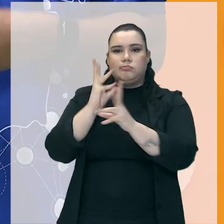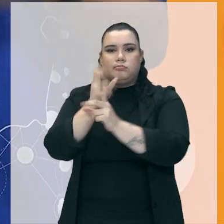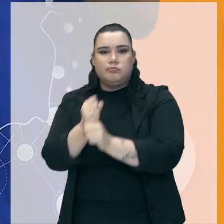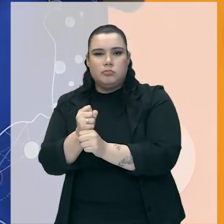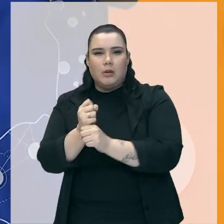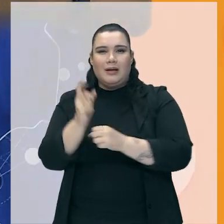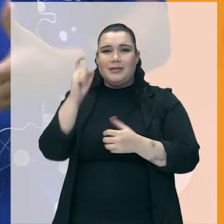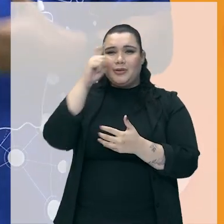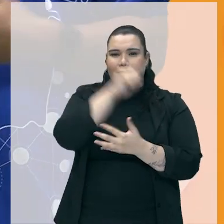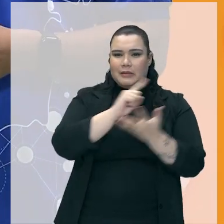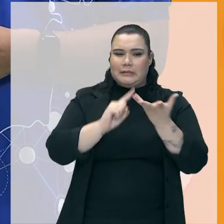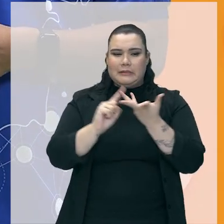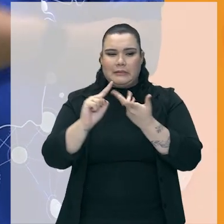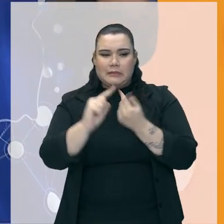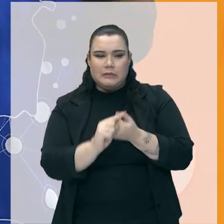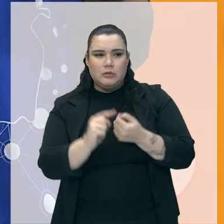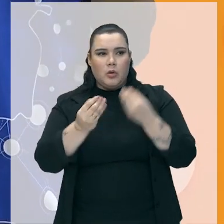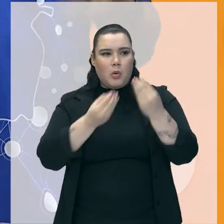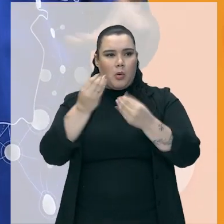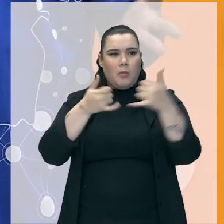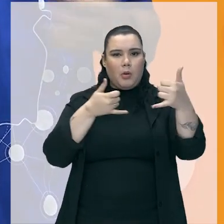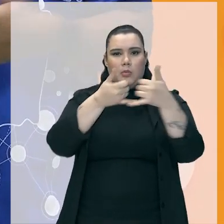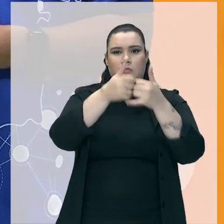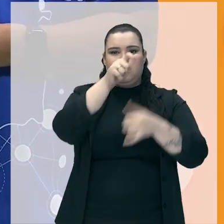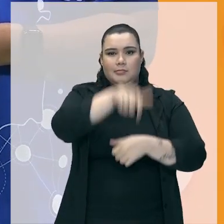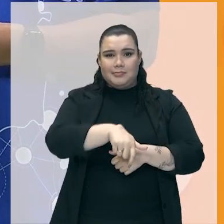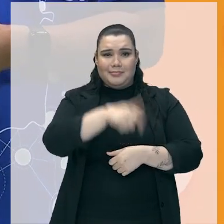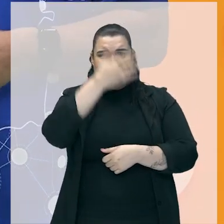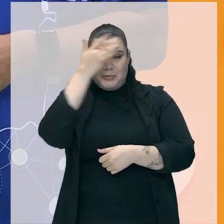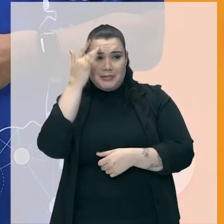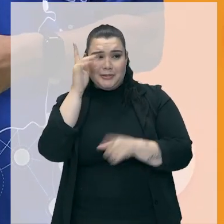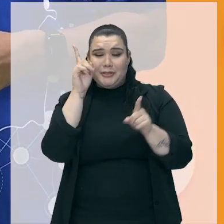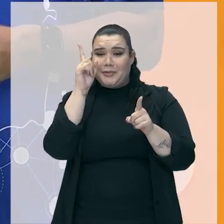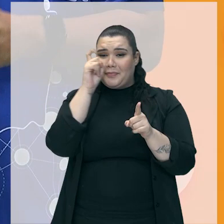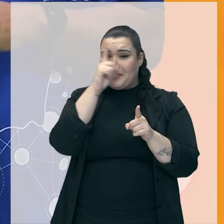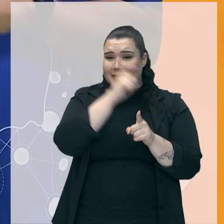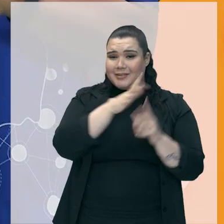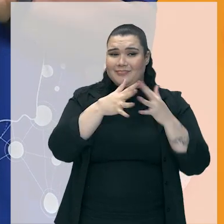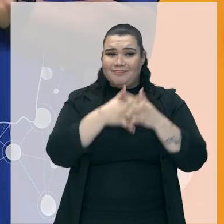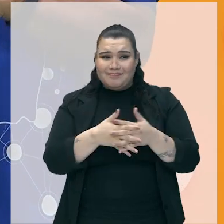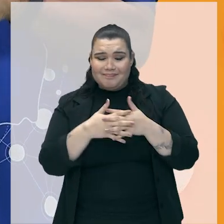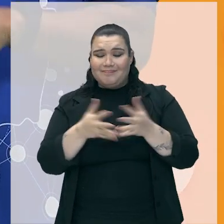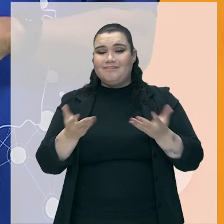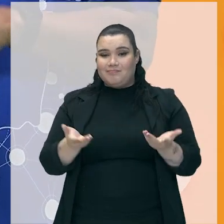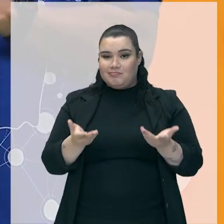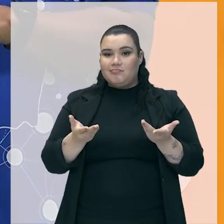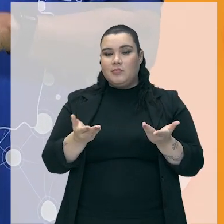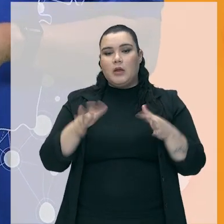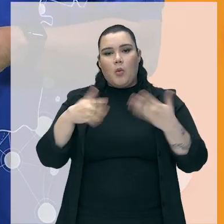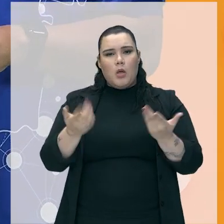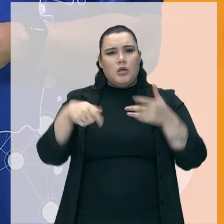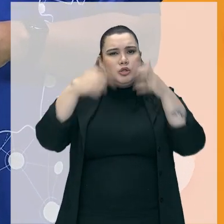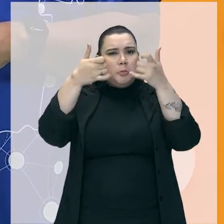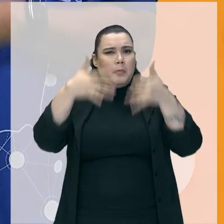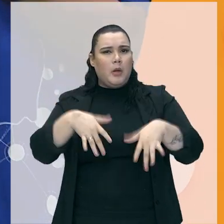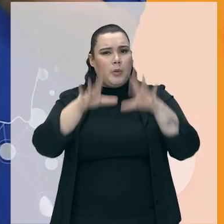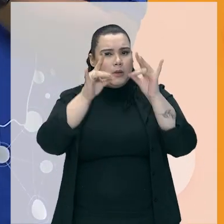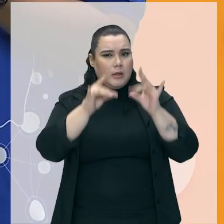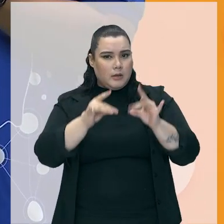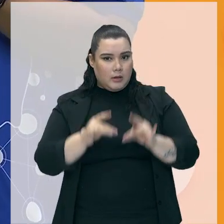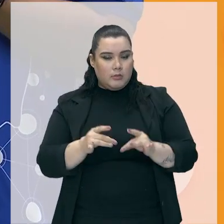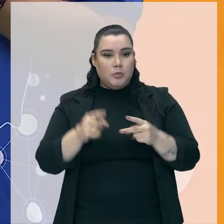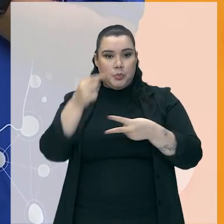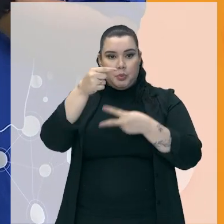dificuldades, o contato com o cliente. Às tem cliente que é meio complicado, né? E aí tem essa... Faz esse acompanhamento.